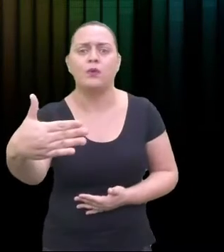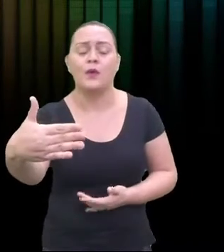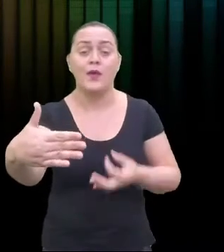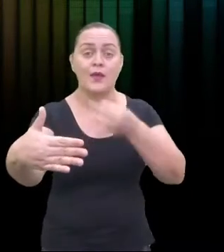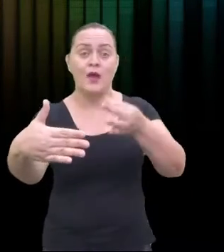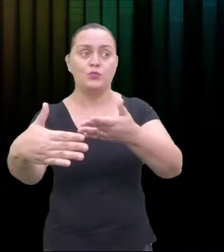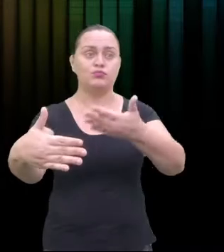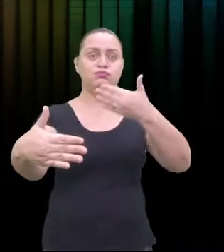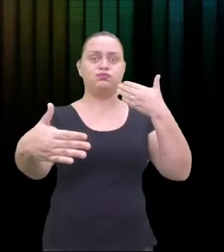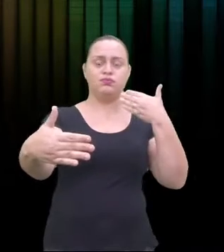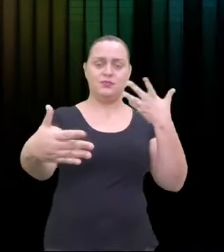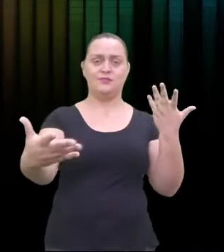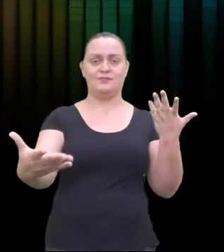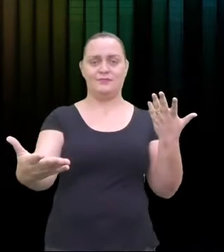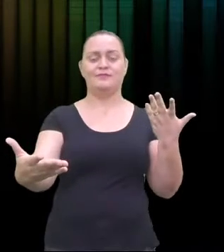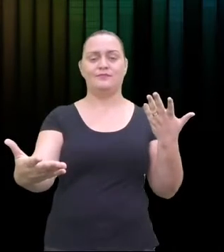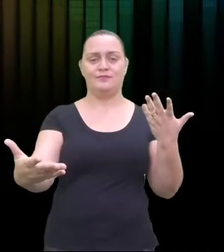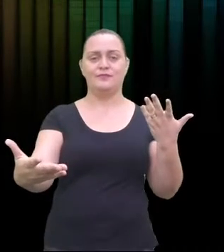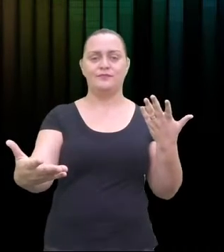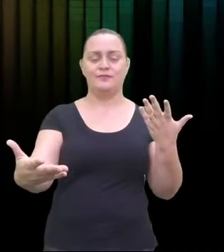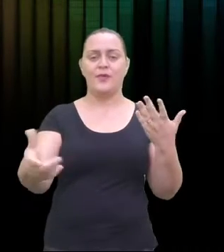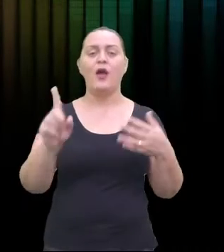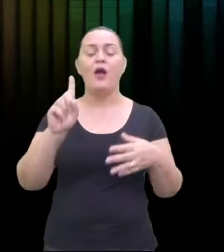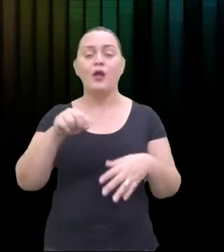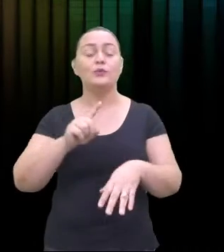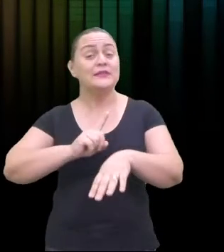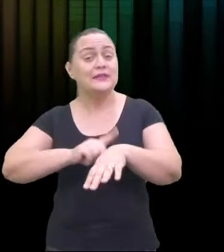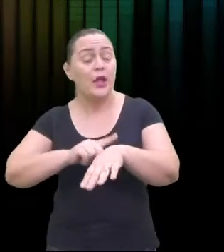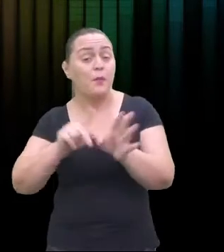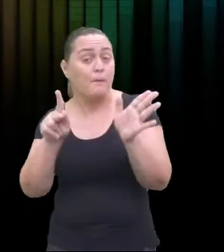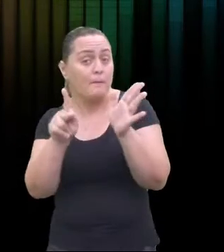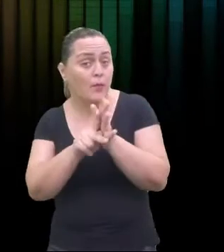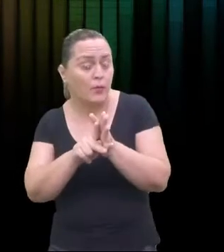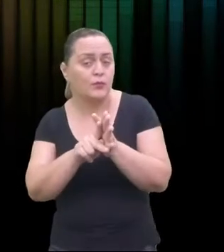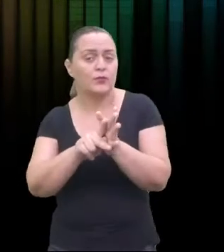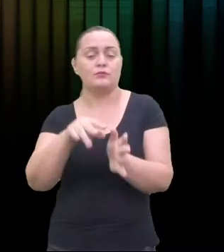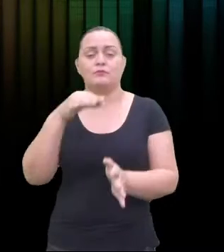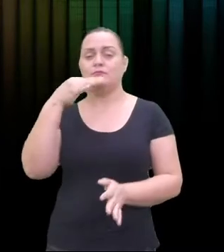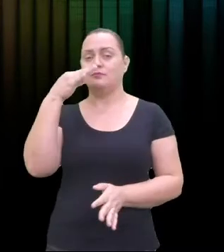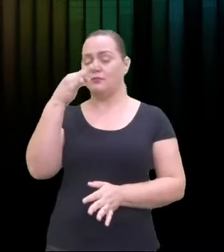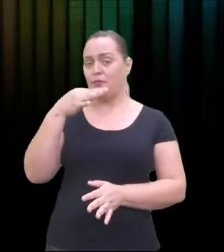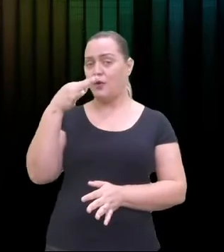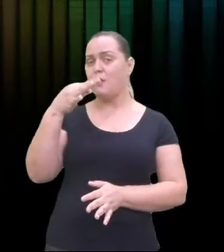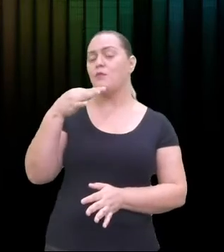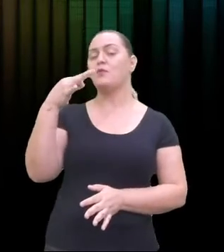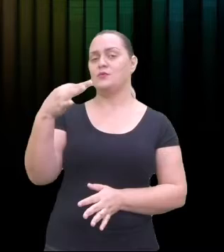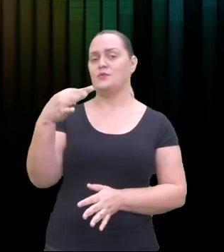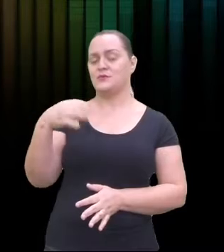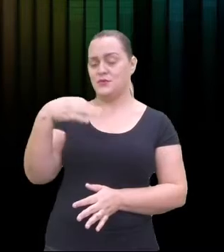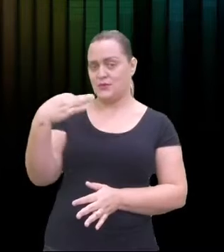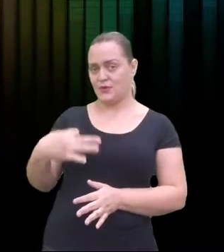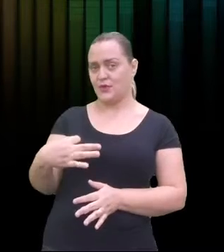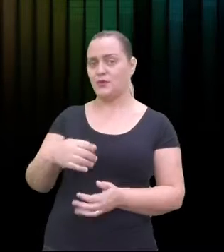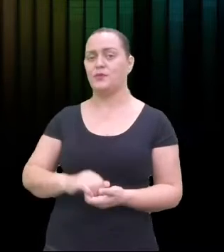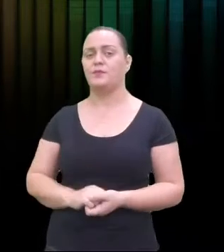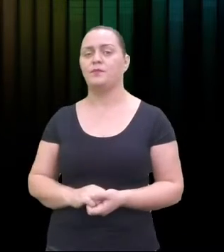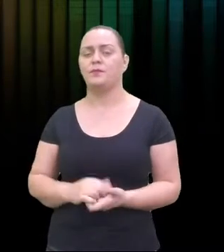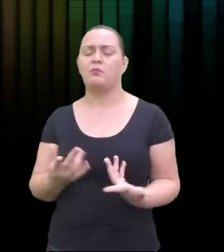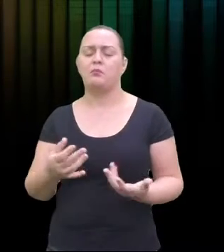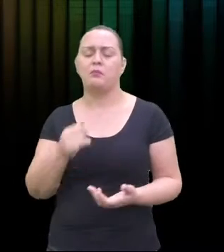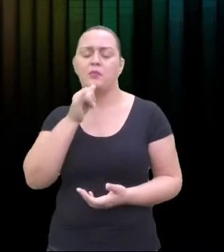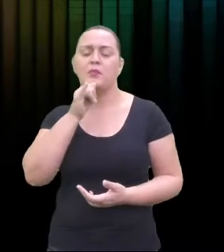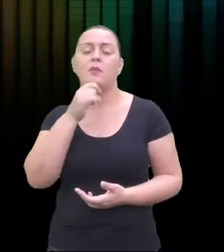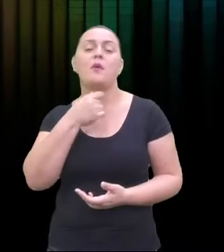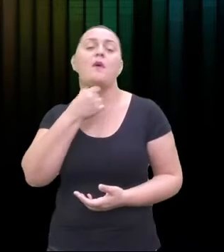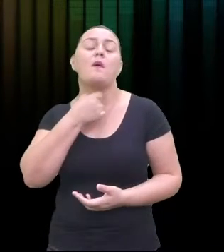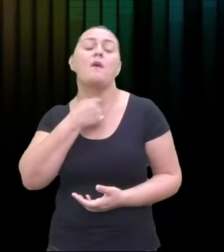Isso aí é o tempo da música. Entre a fala, propriamente dita, voz, esse tempo entre uma